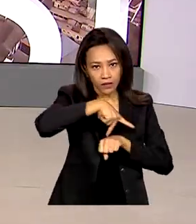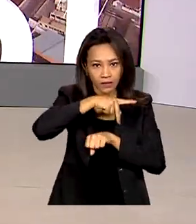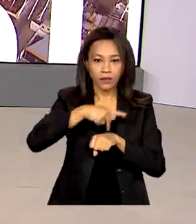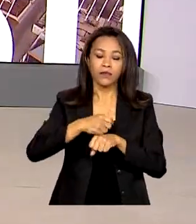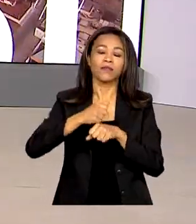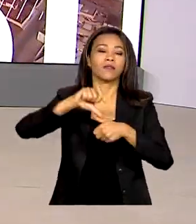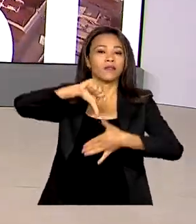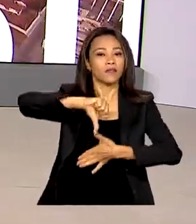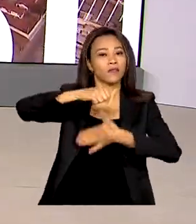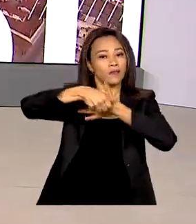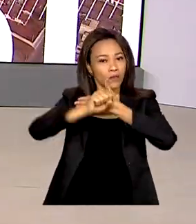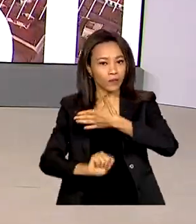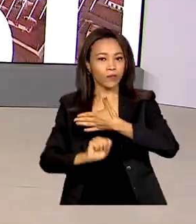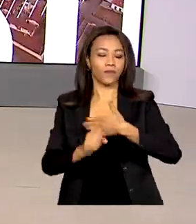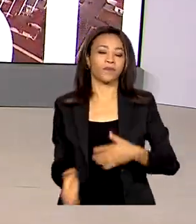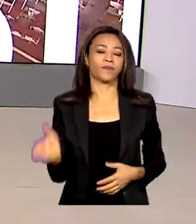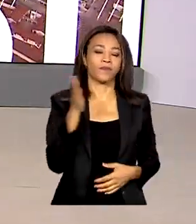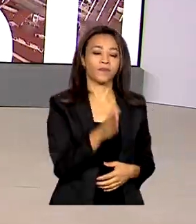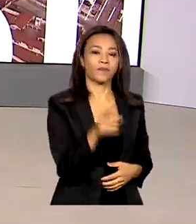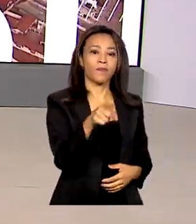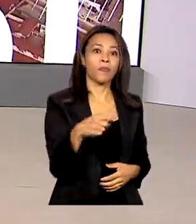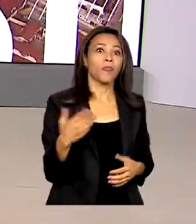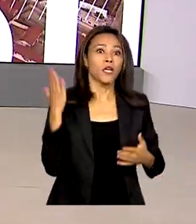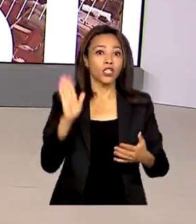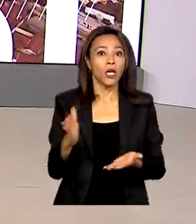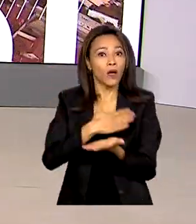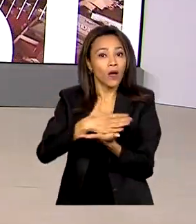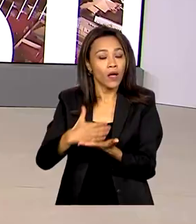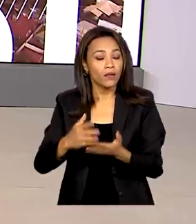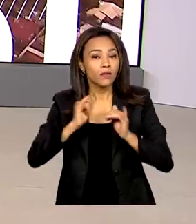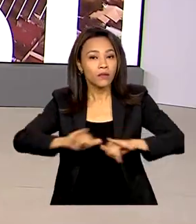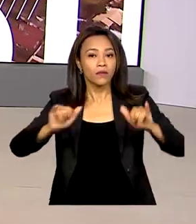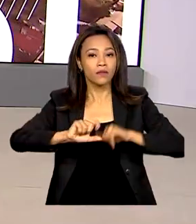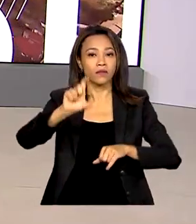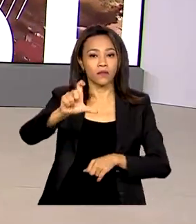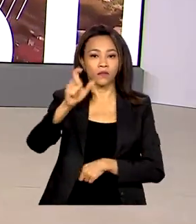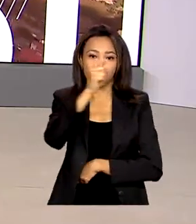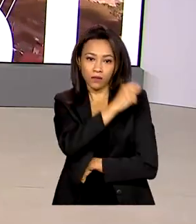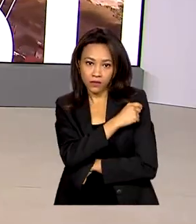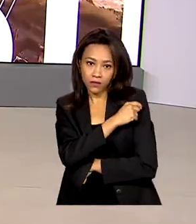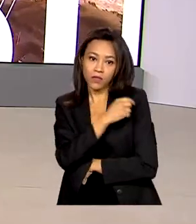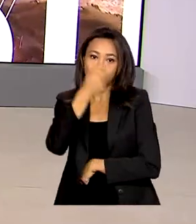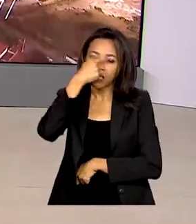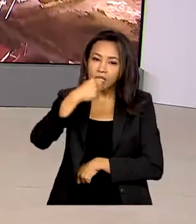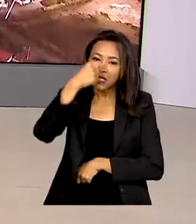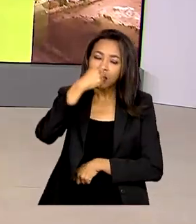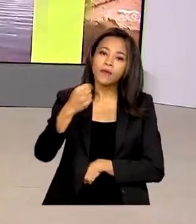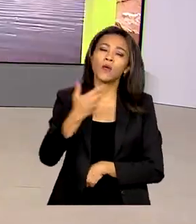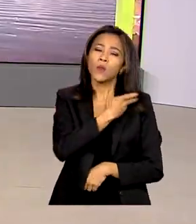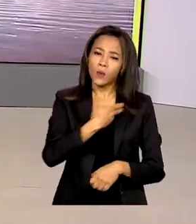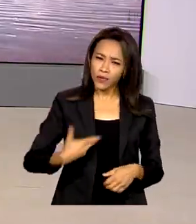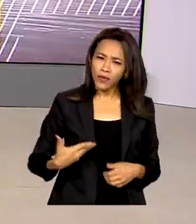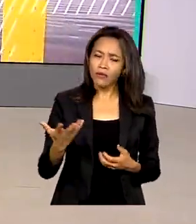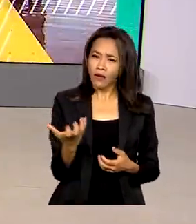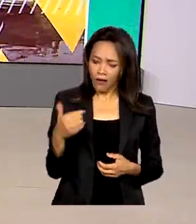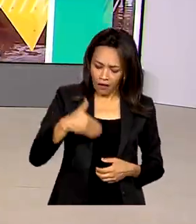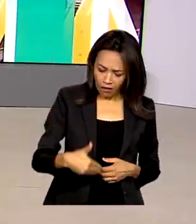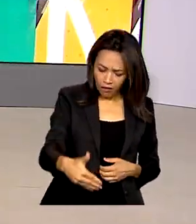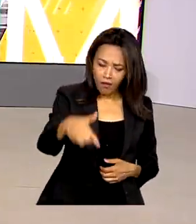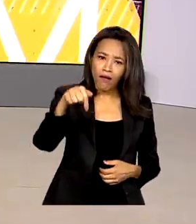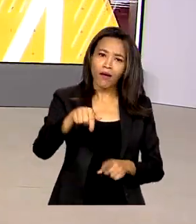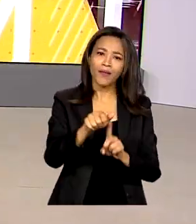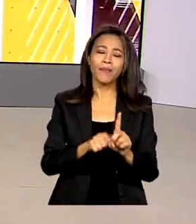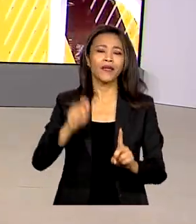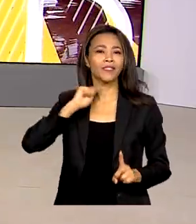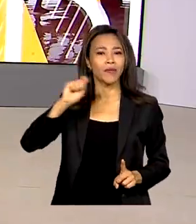Começa hoje a campanha de vacinação contra a gripe e influenza. O governo quer intensificar a imunização agora em abril, antes